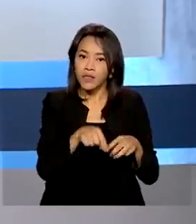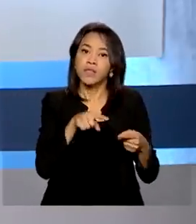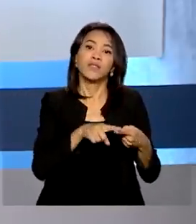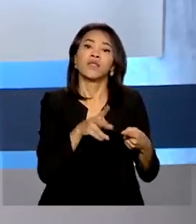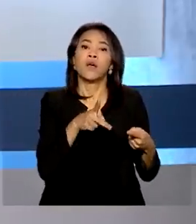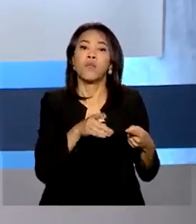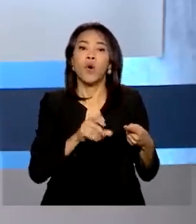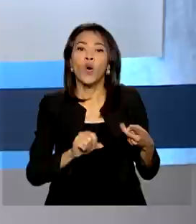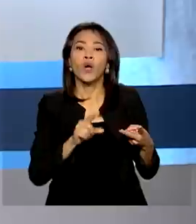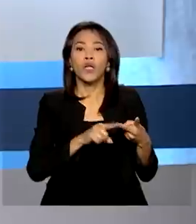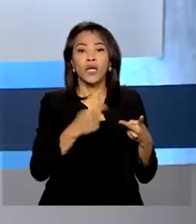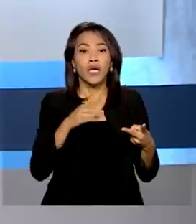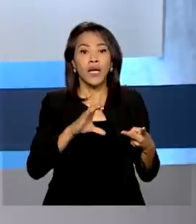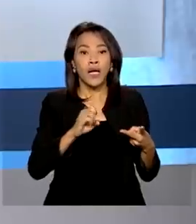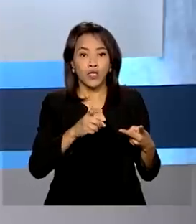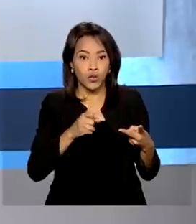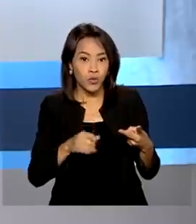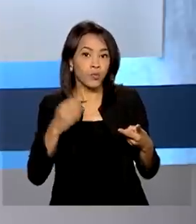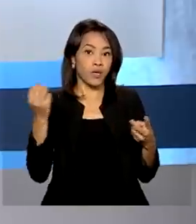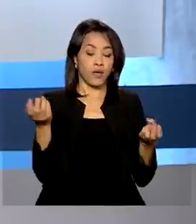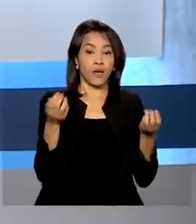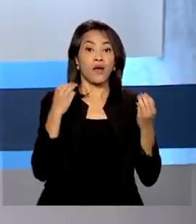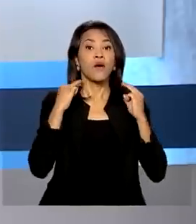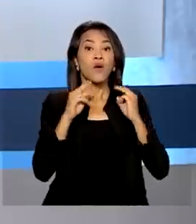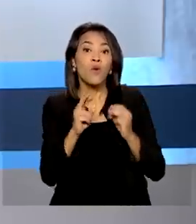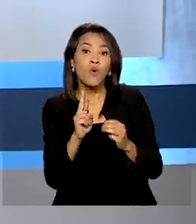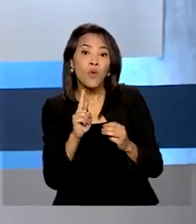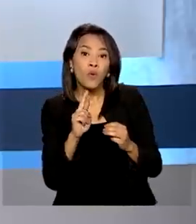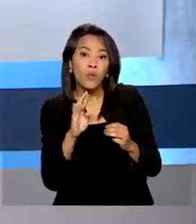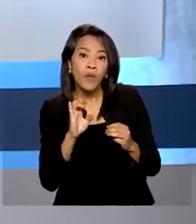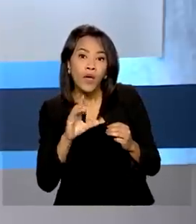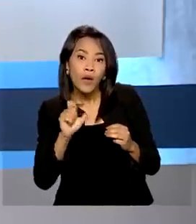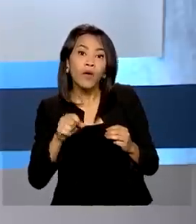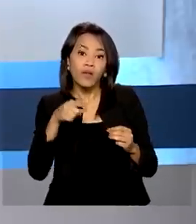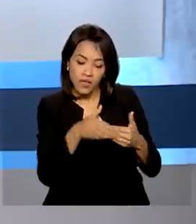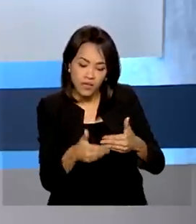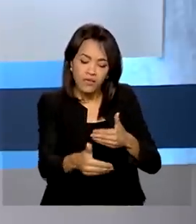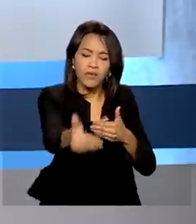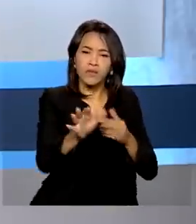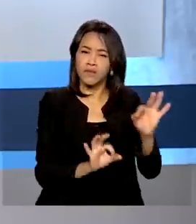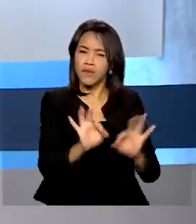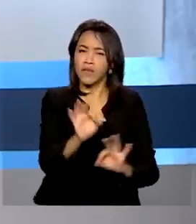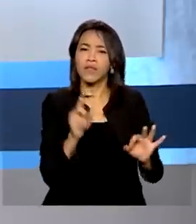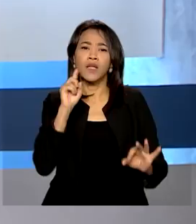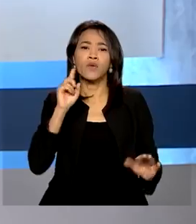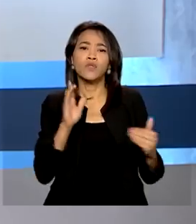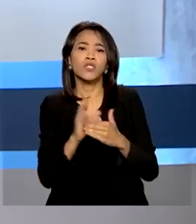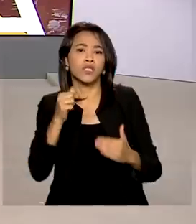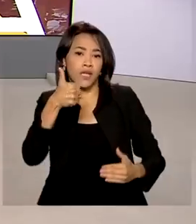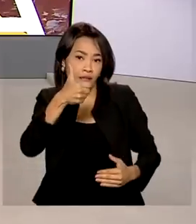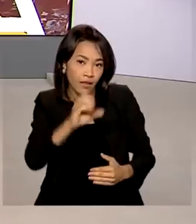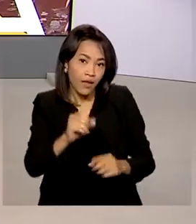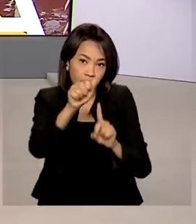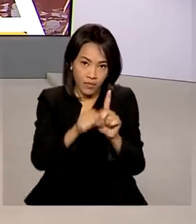febre amarela, Covid-19 e influenza. O plano de ação segue até o dia 10 de novembro de 2022.